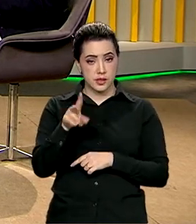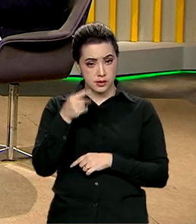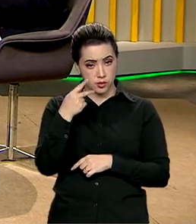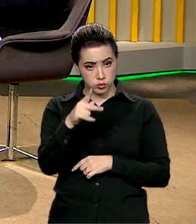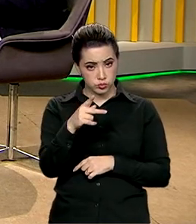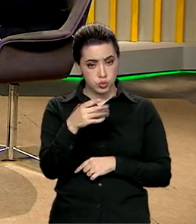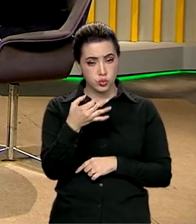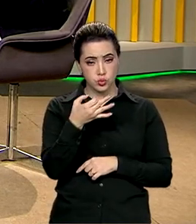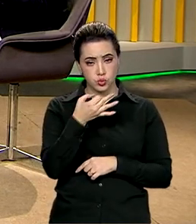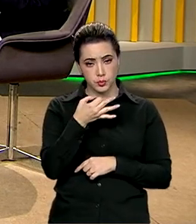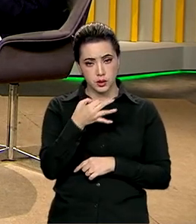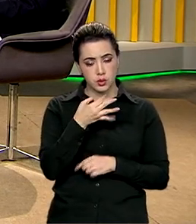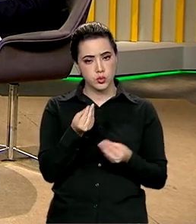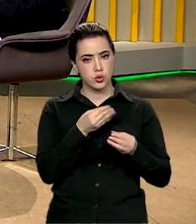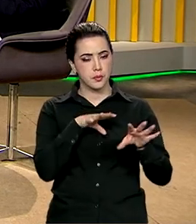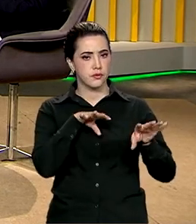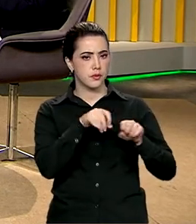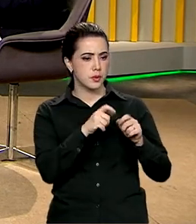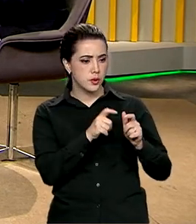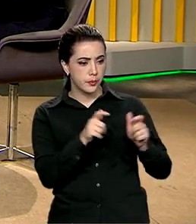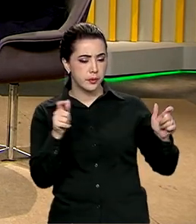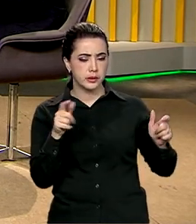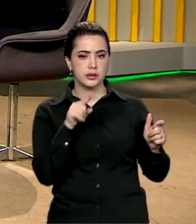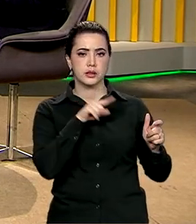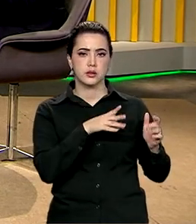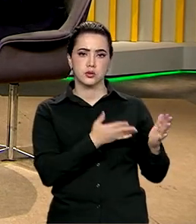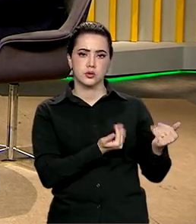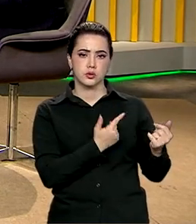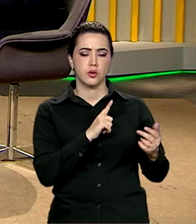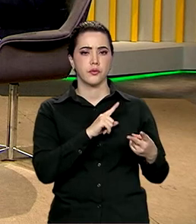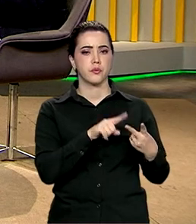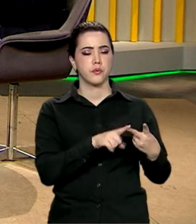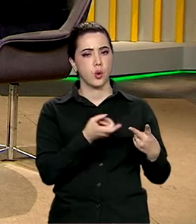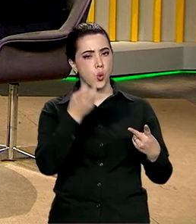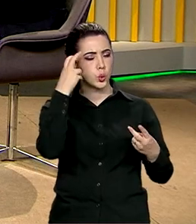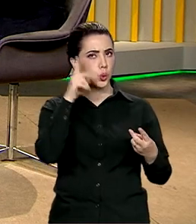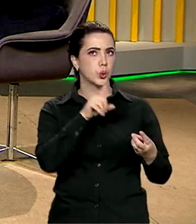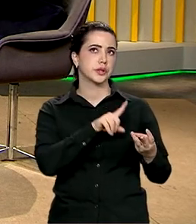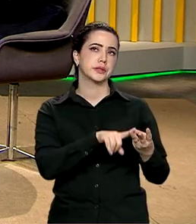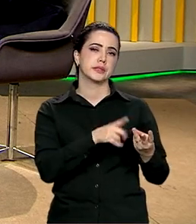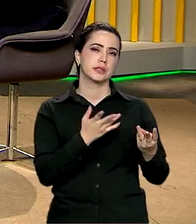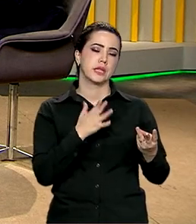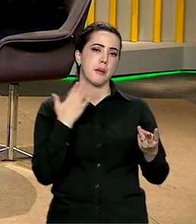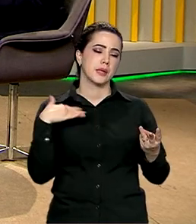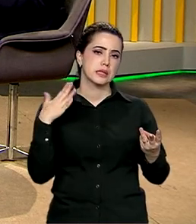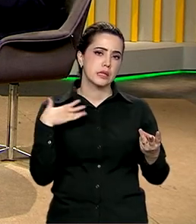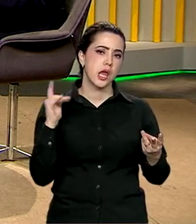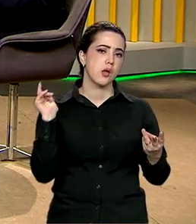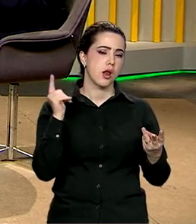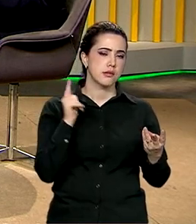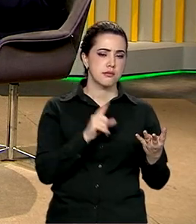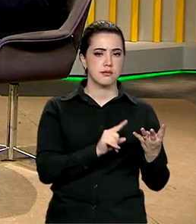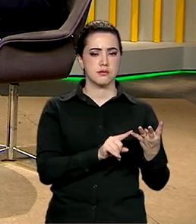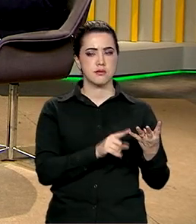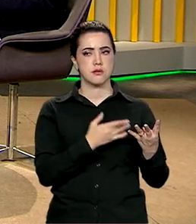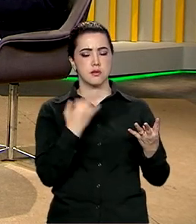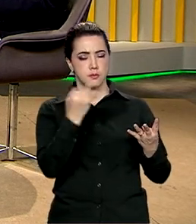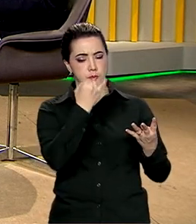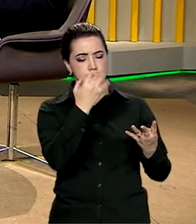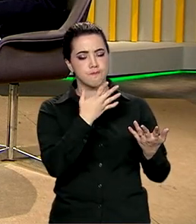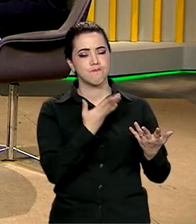em relação à formação mais ampla do jovem? Isso inclui cultura, isso inclui lazer, que tem um papel muito importante.